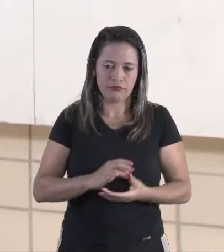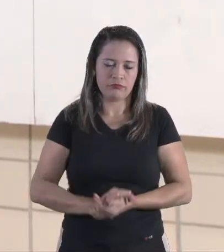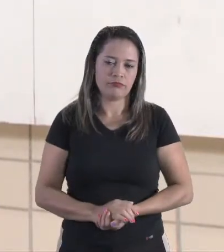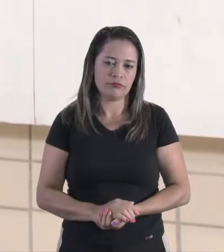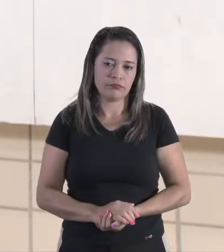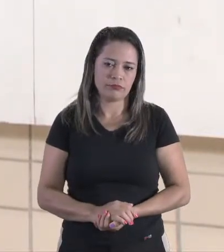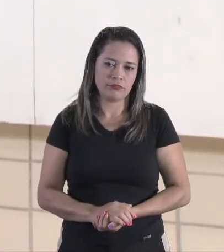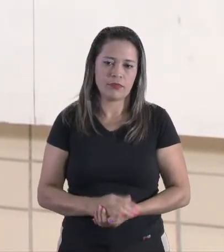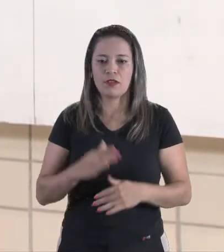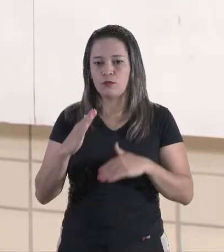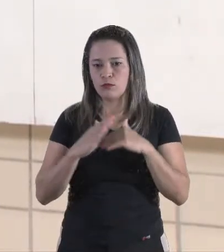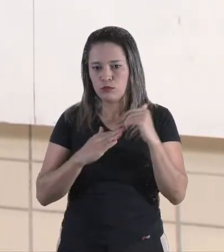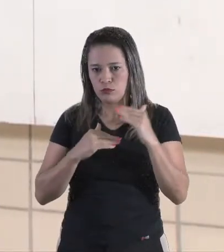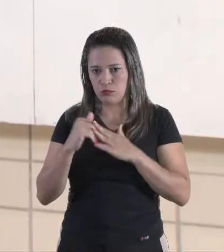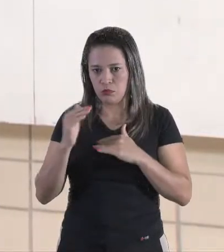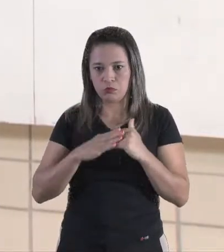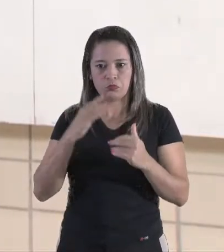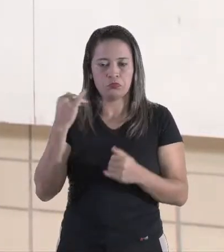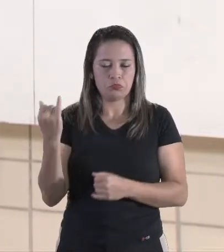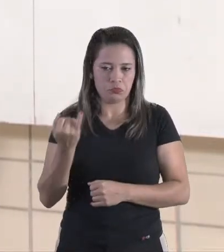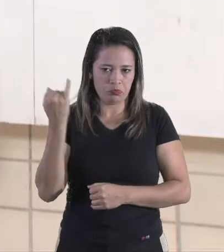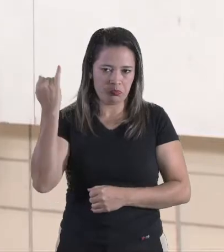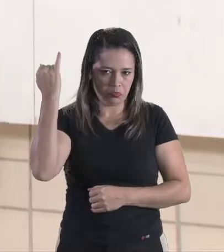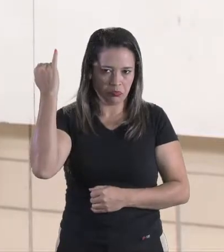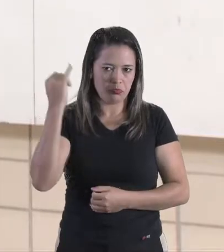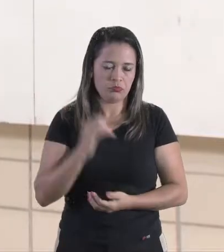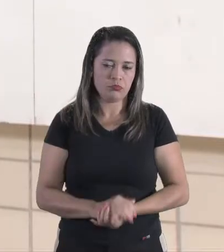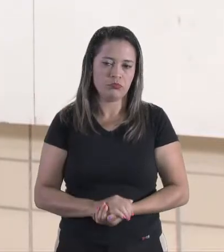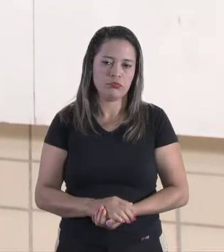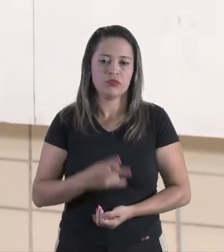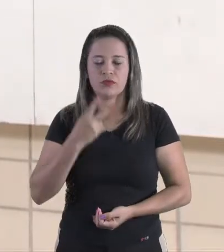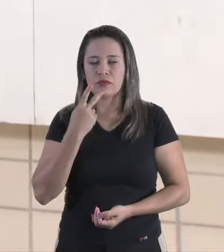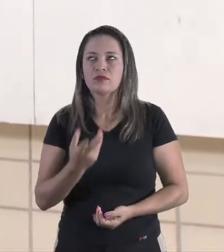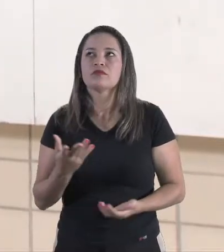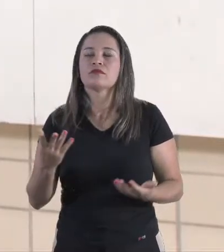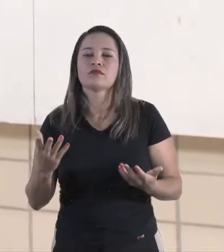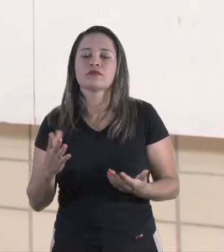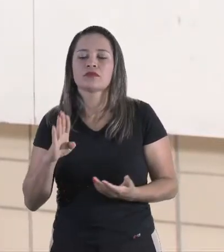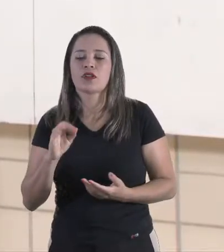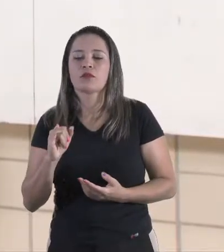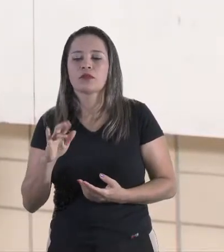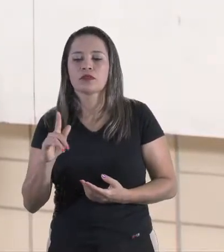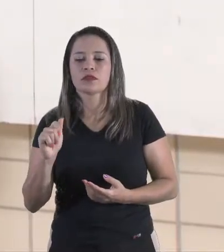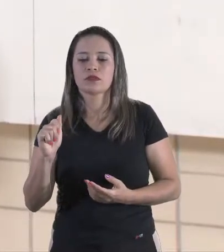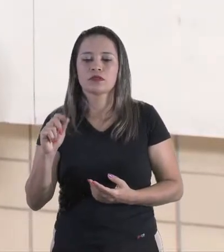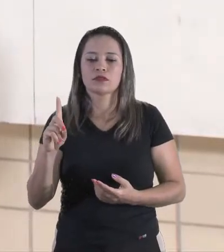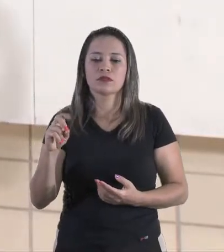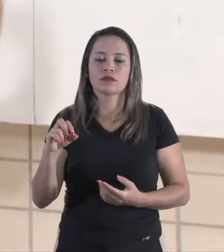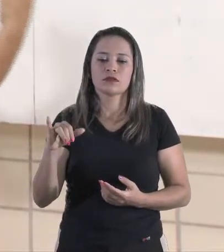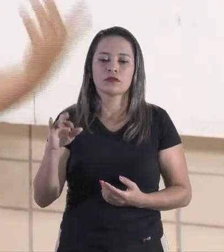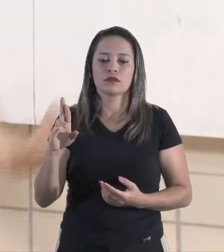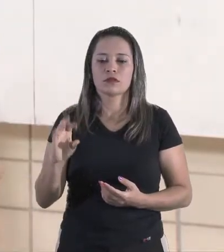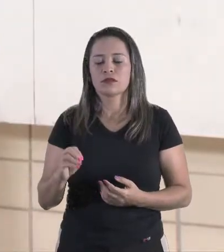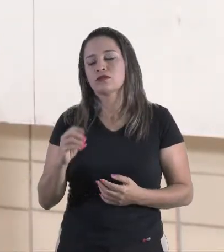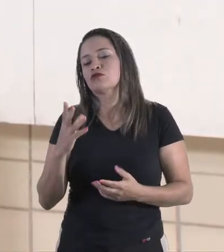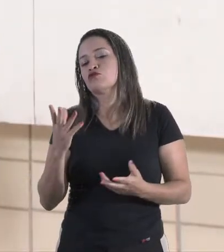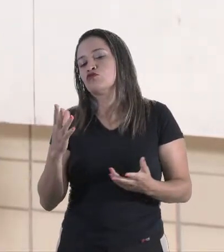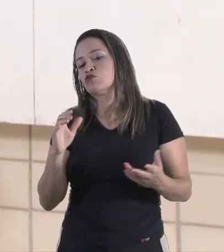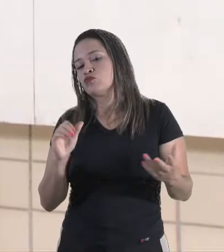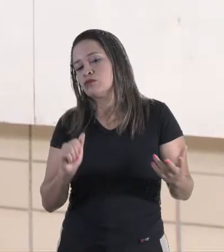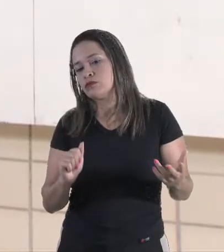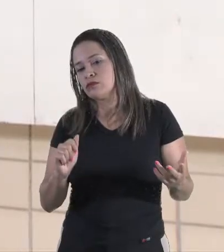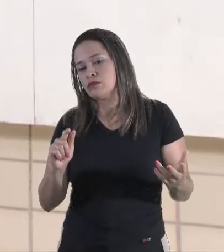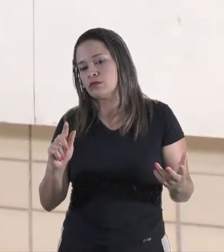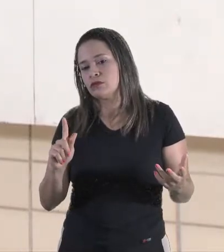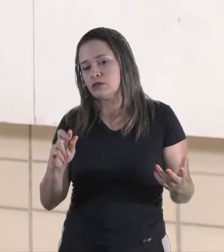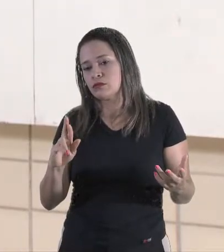Essa é uma profissão também muito importante. Como eu falei, o boiadeiro, o agricultor, eles não